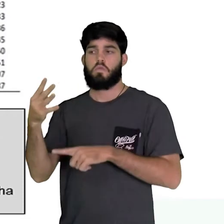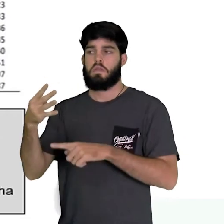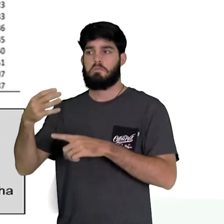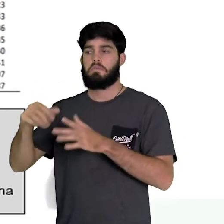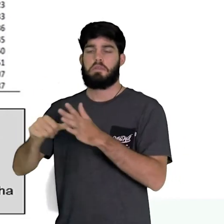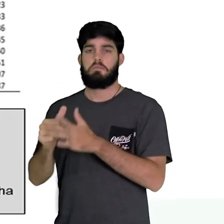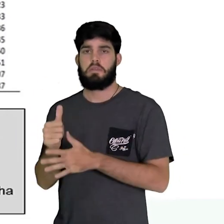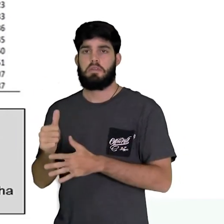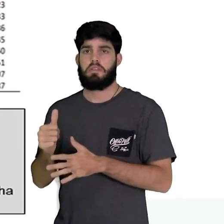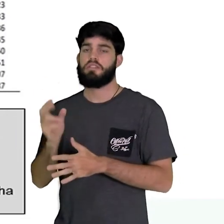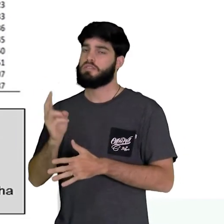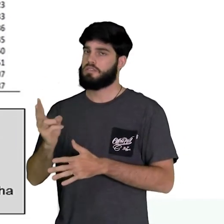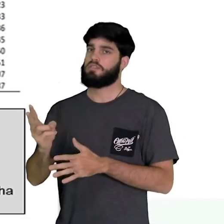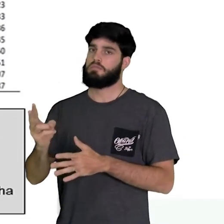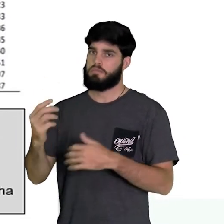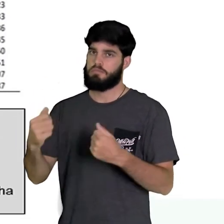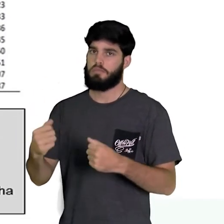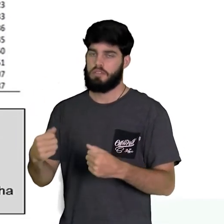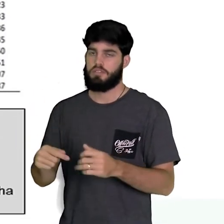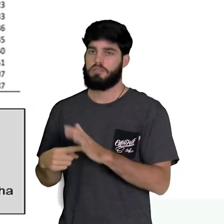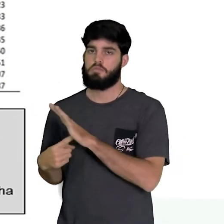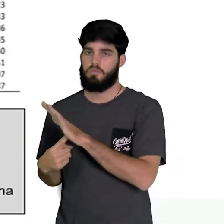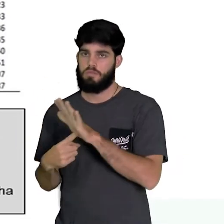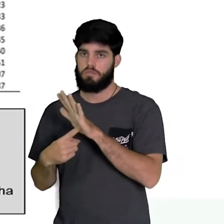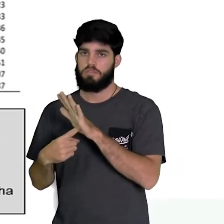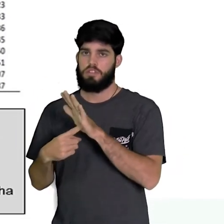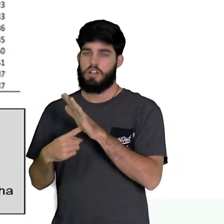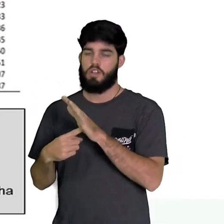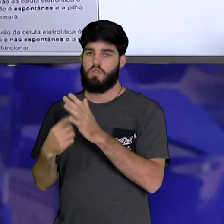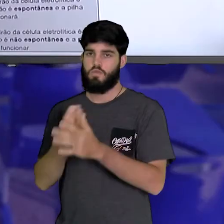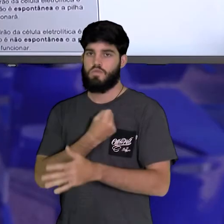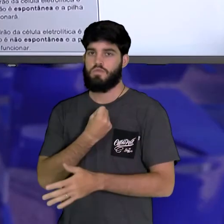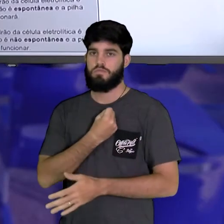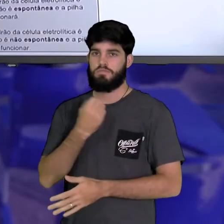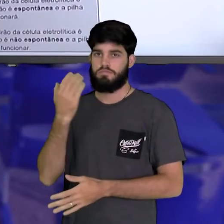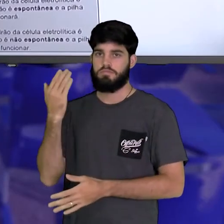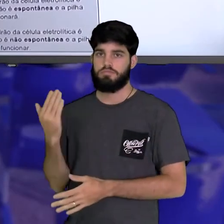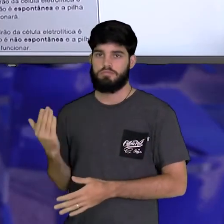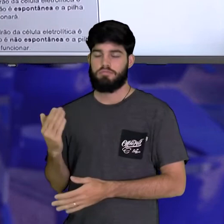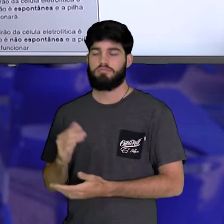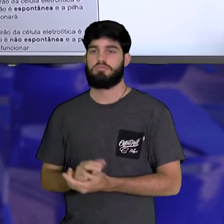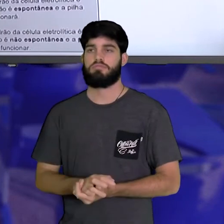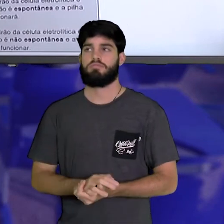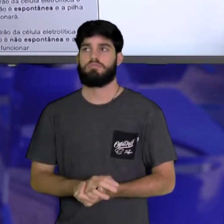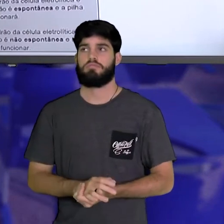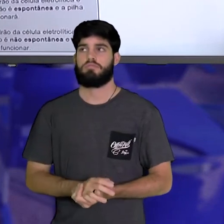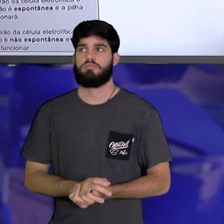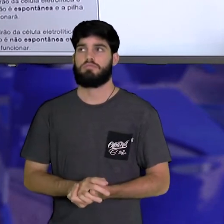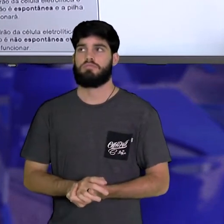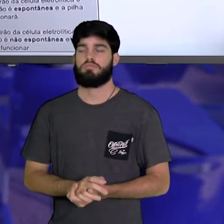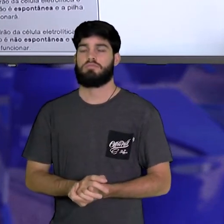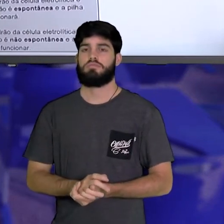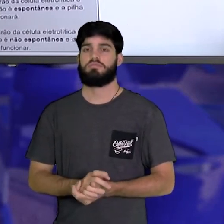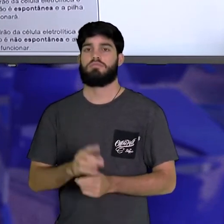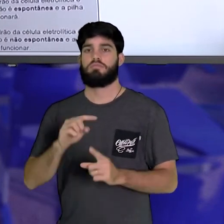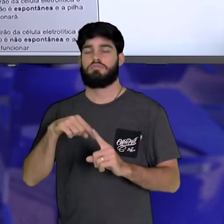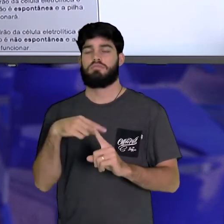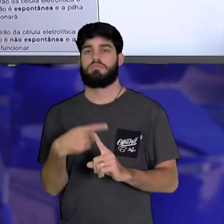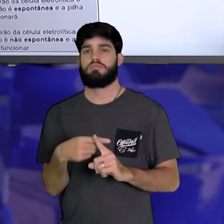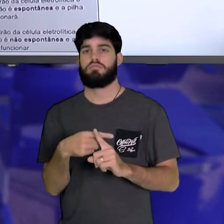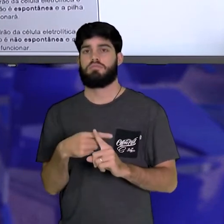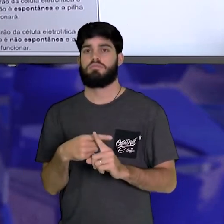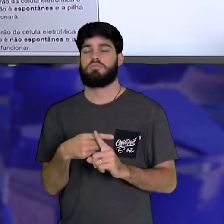os cinco primeiros, então ele sempre dá aqui os potenciais de redução. Por exemplo, o lítio mais, mais um elétron se